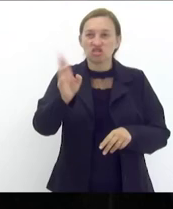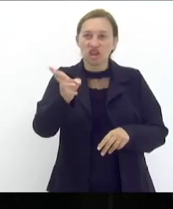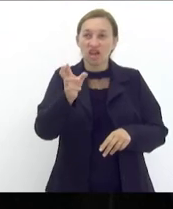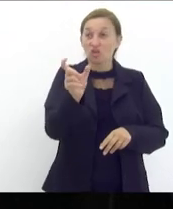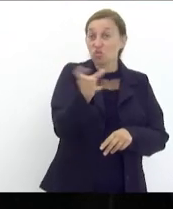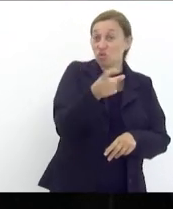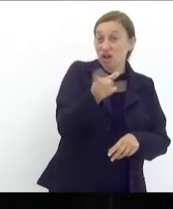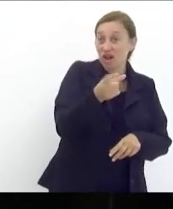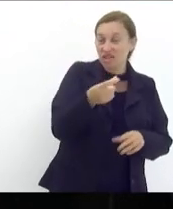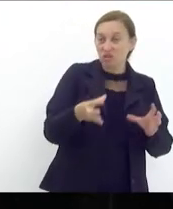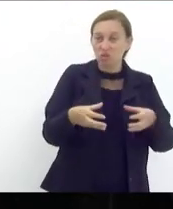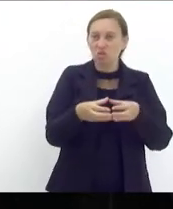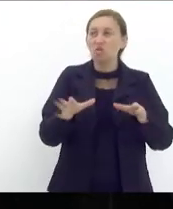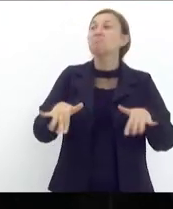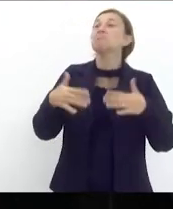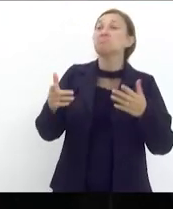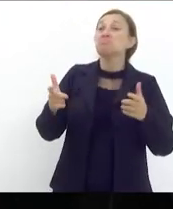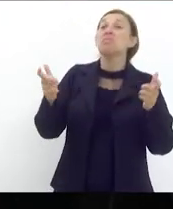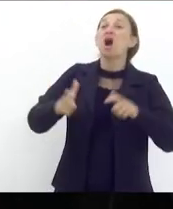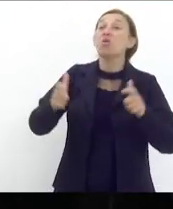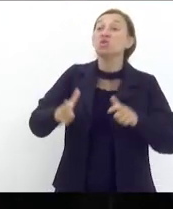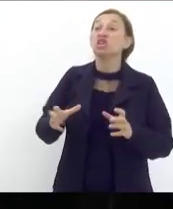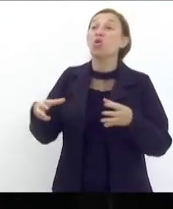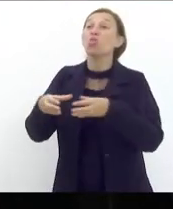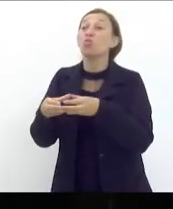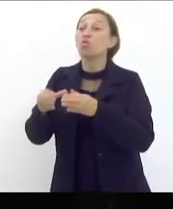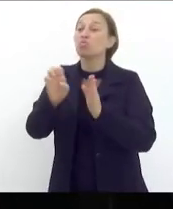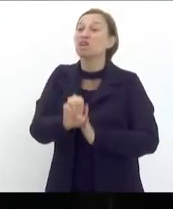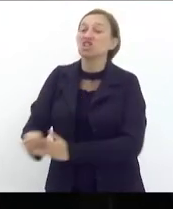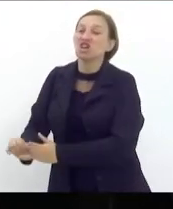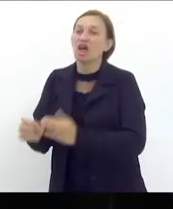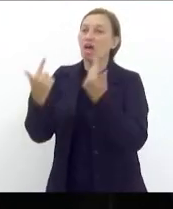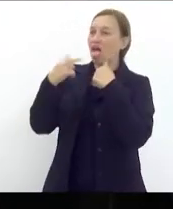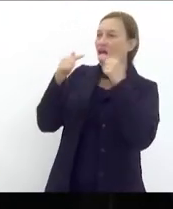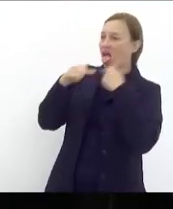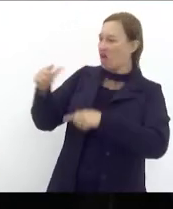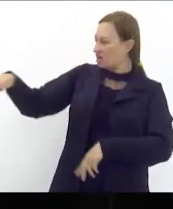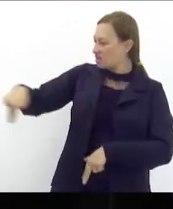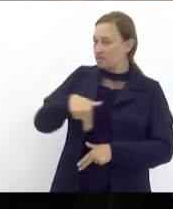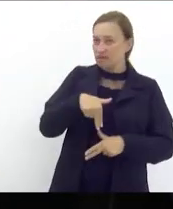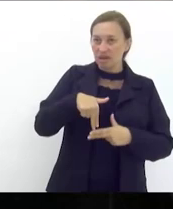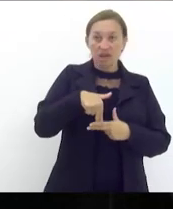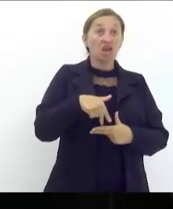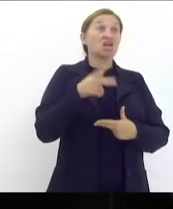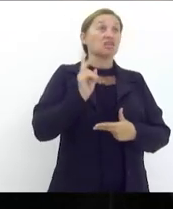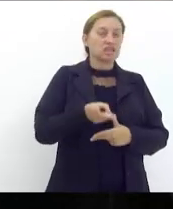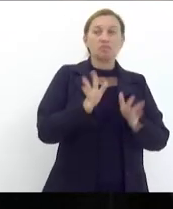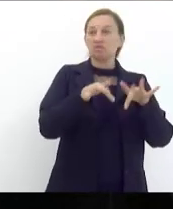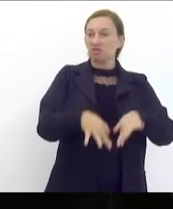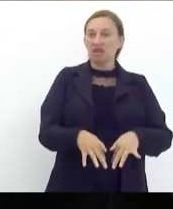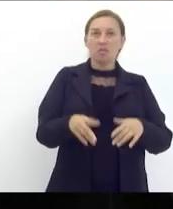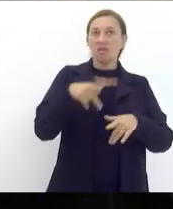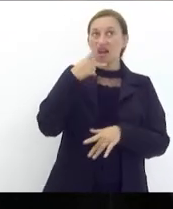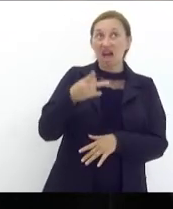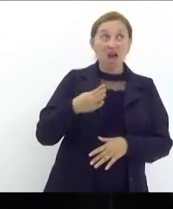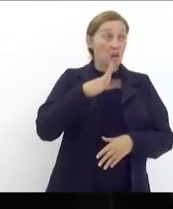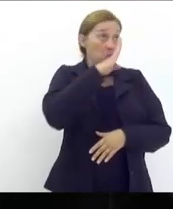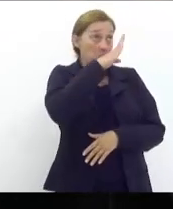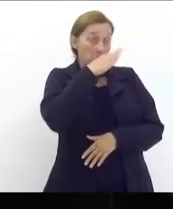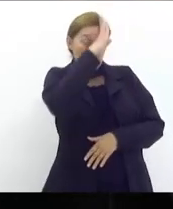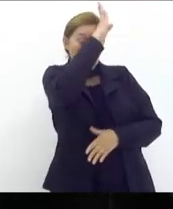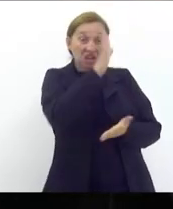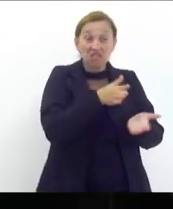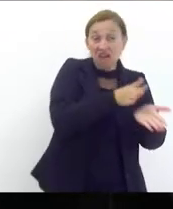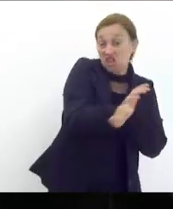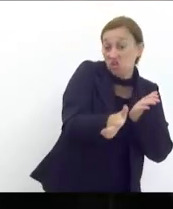corporativo e cadê a esquerda pra reclamar ficavam aqui subindo essa tribuna aqui todo o final do expediente pra falar que bolsonaro gasta